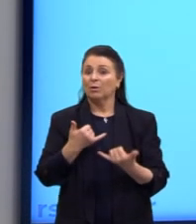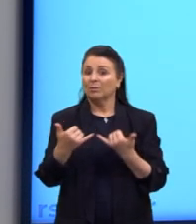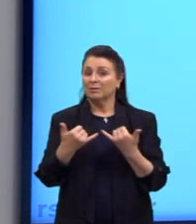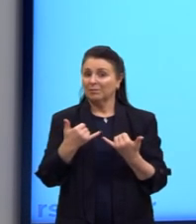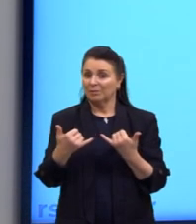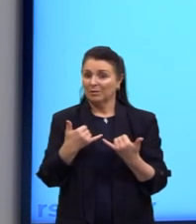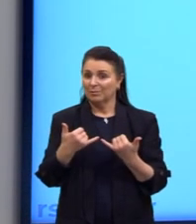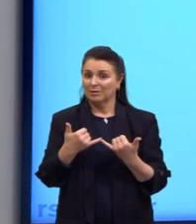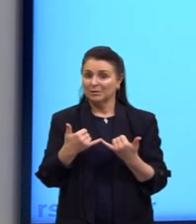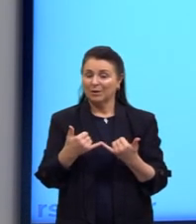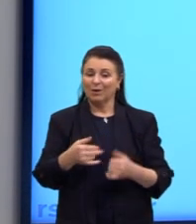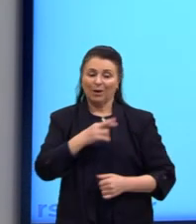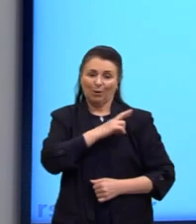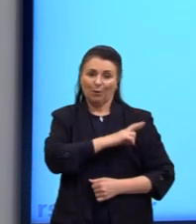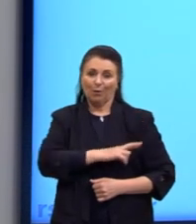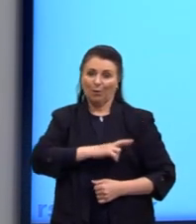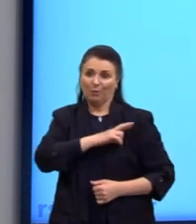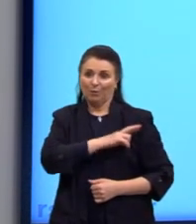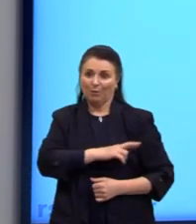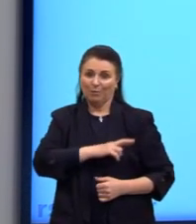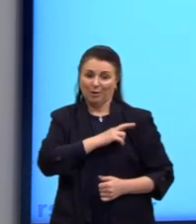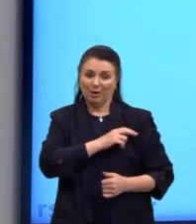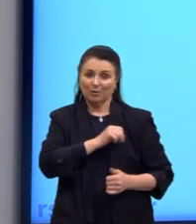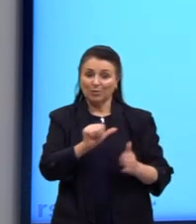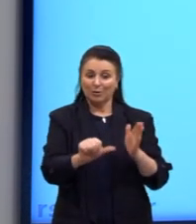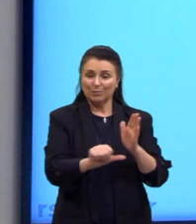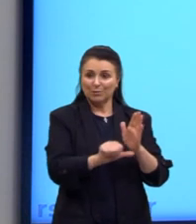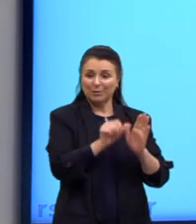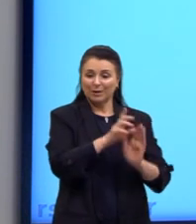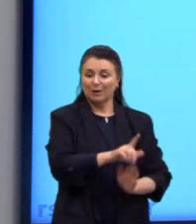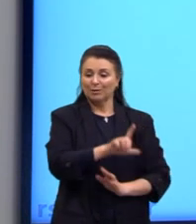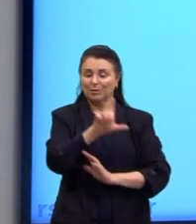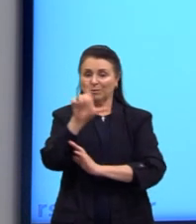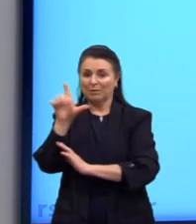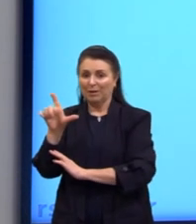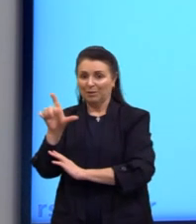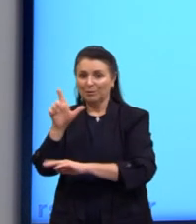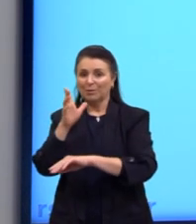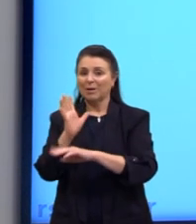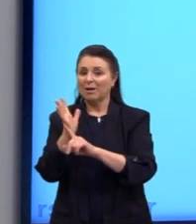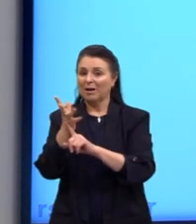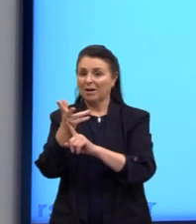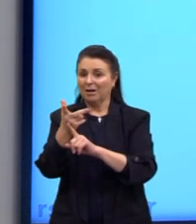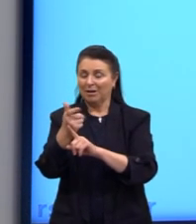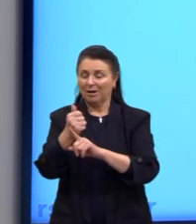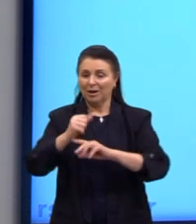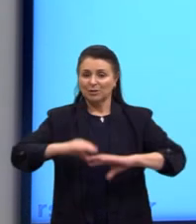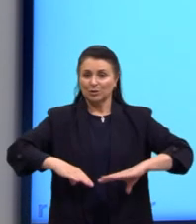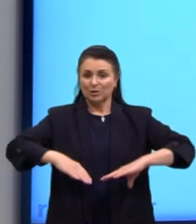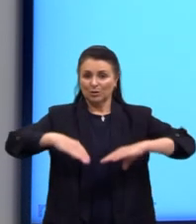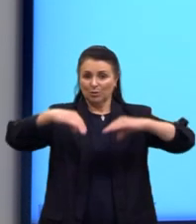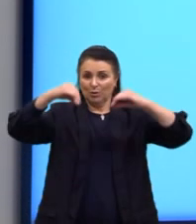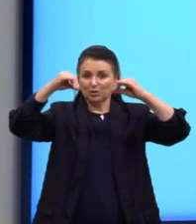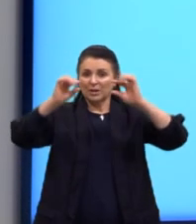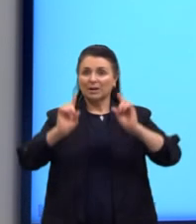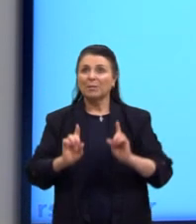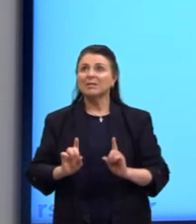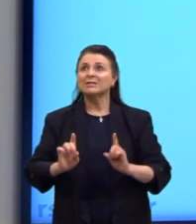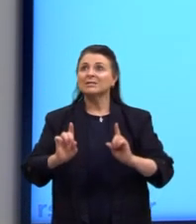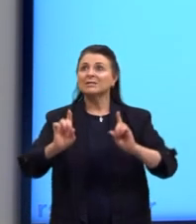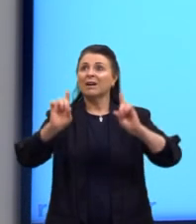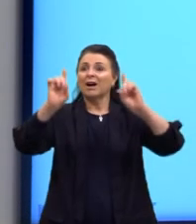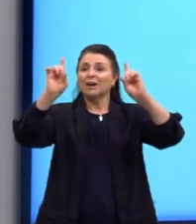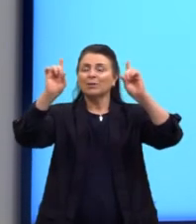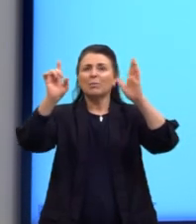olha aqui, a arte romântica, essa imagem, e aqui a arte gótica, mais vertical, com mais